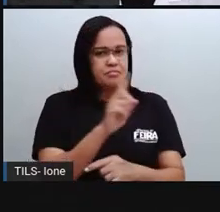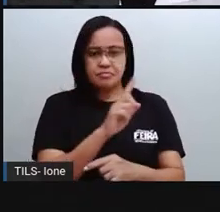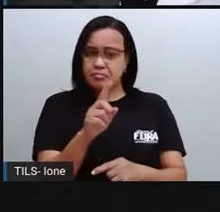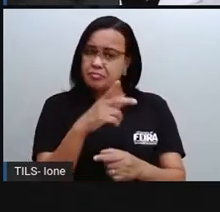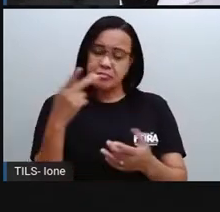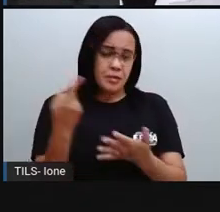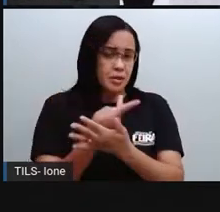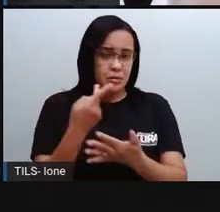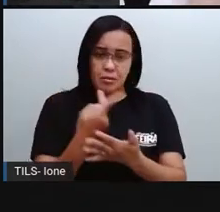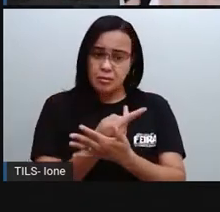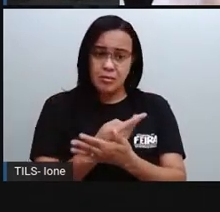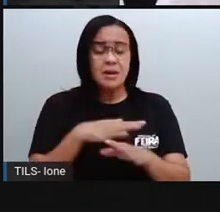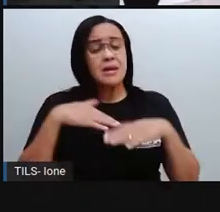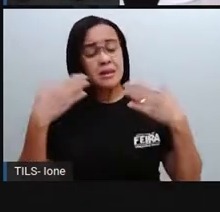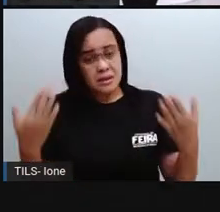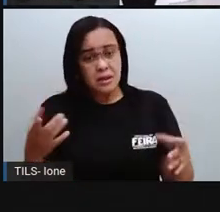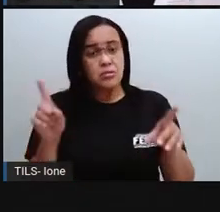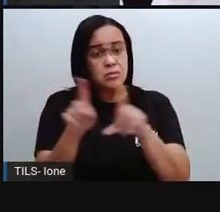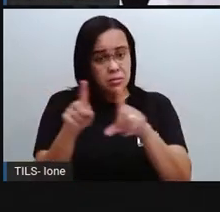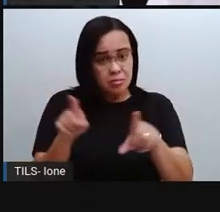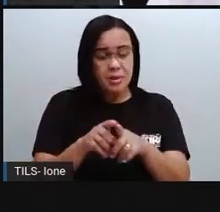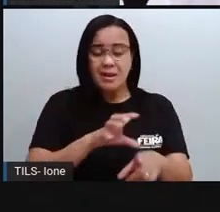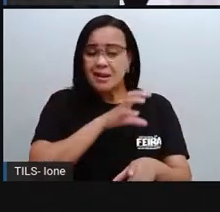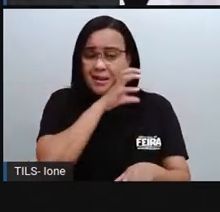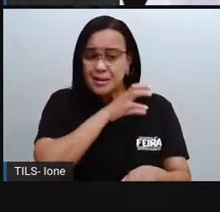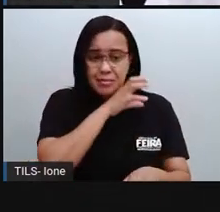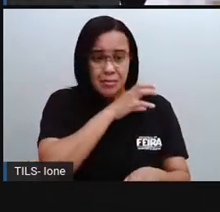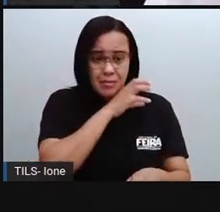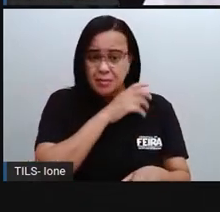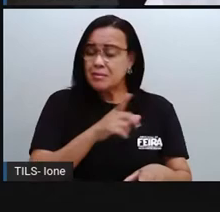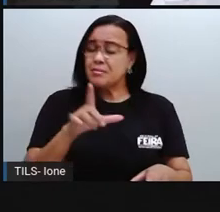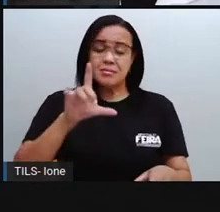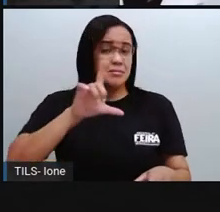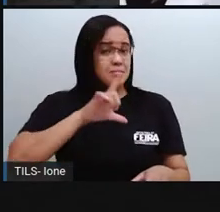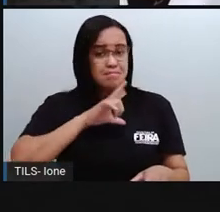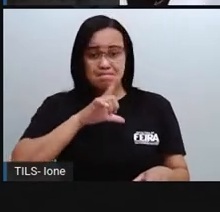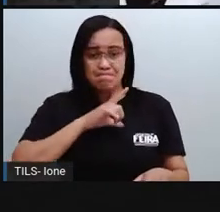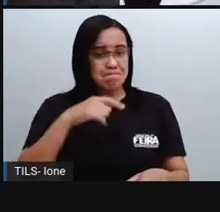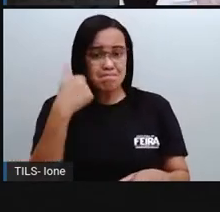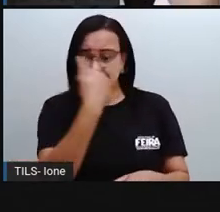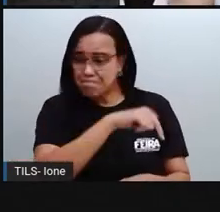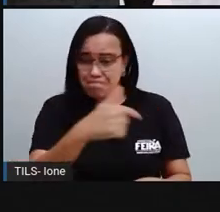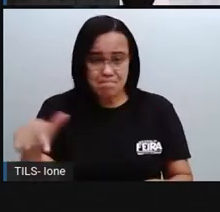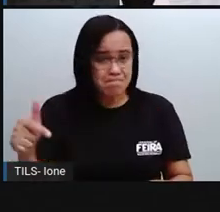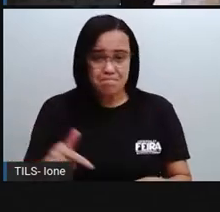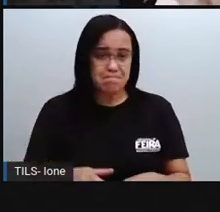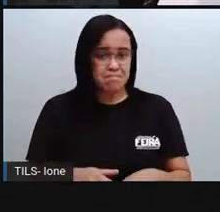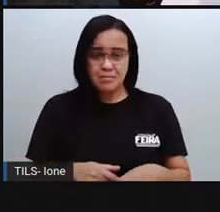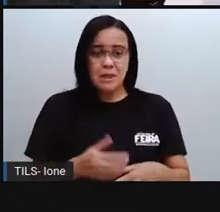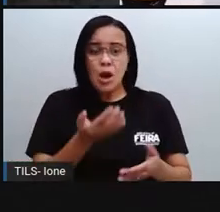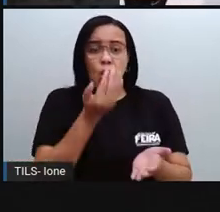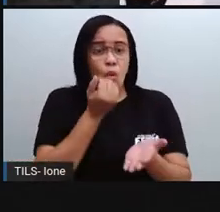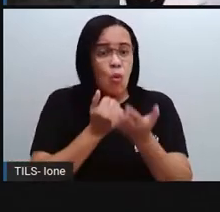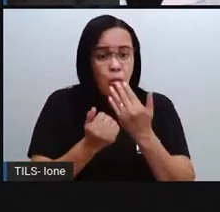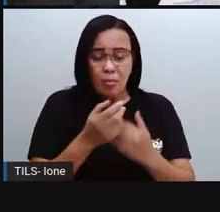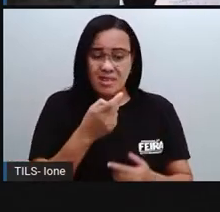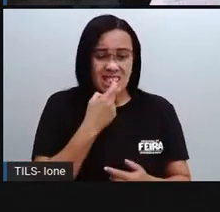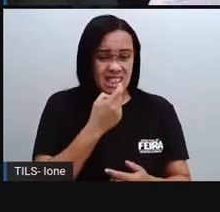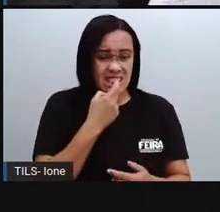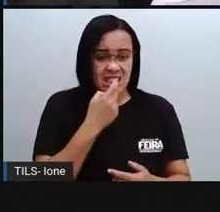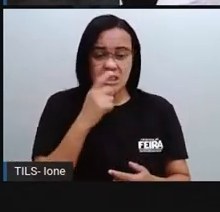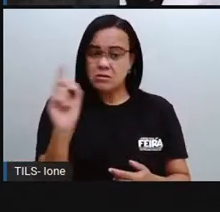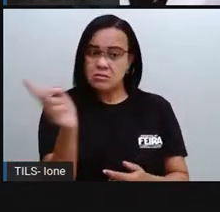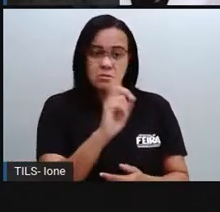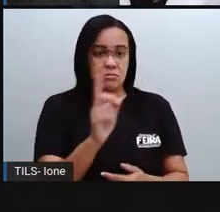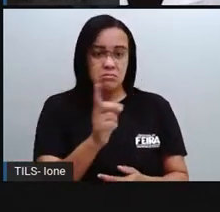animais não podem. O organismo dos animais, eles não foram feitos para ingerir, para comer o plástico. E aí